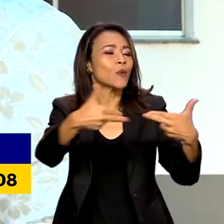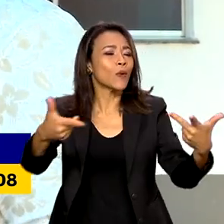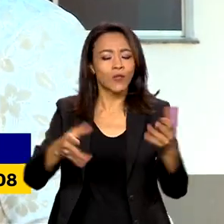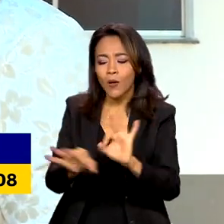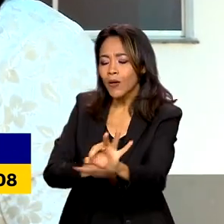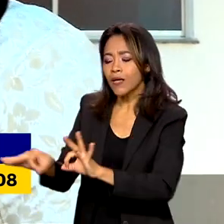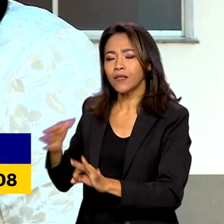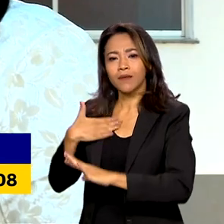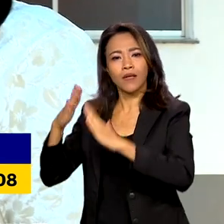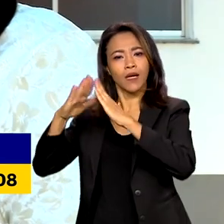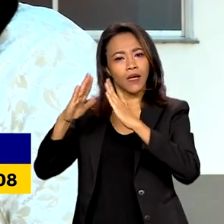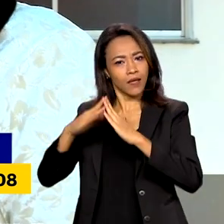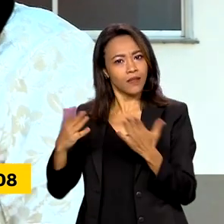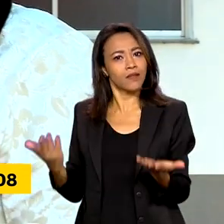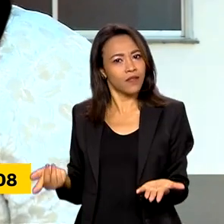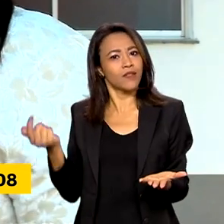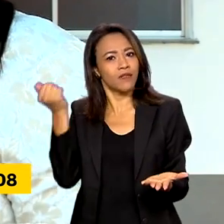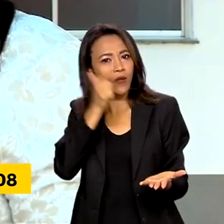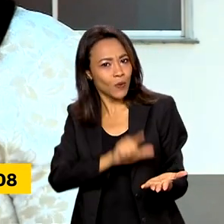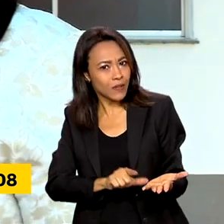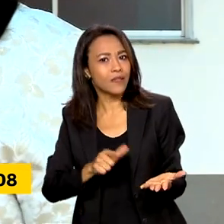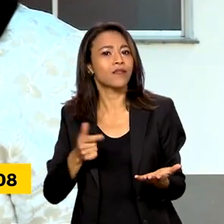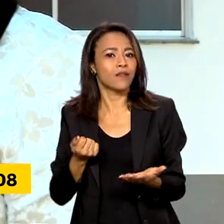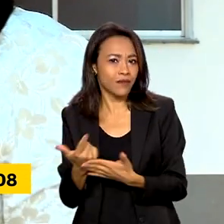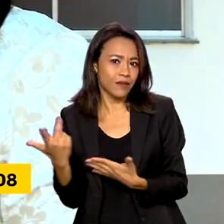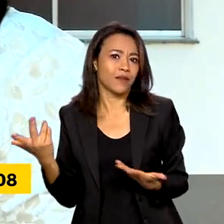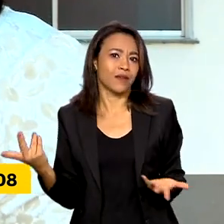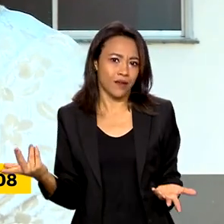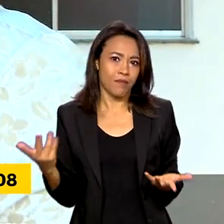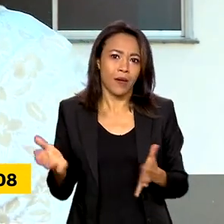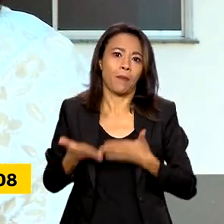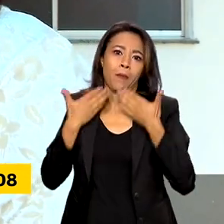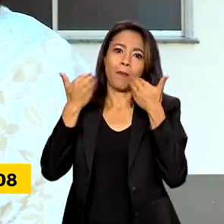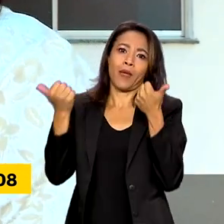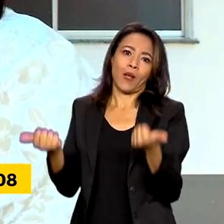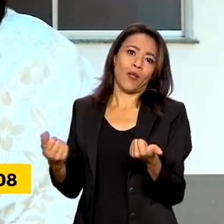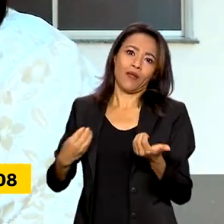você já vai ter condições de comprar uma coisinha ou outra para melhorar a vida da gente.